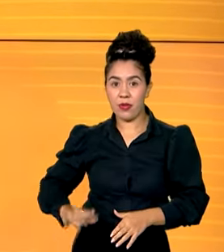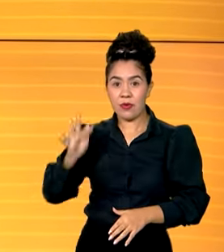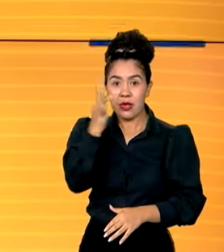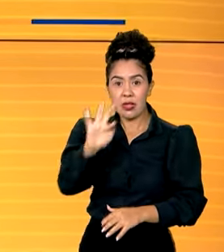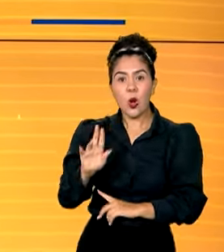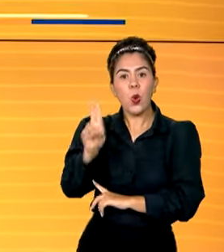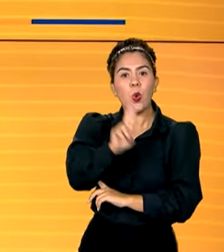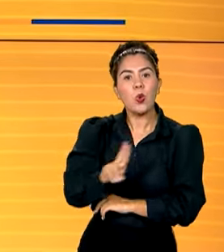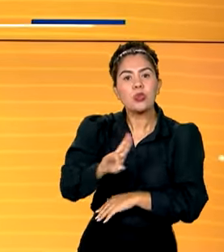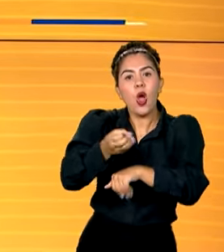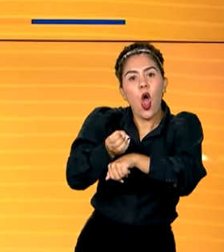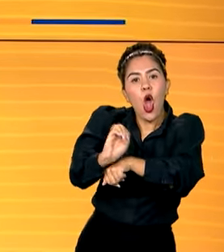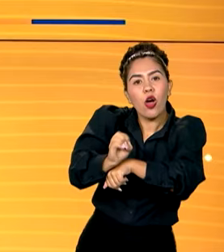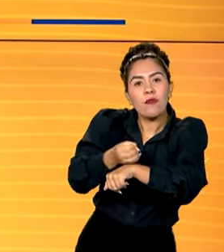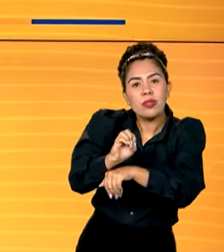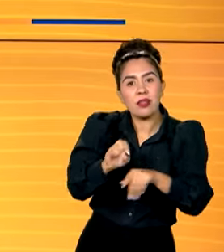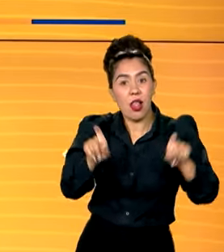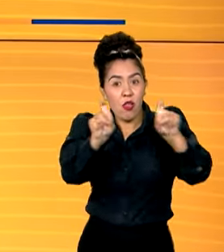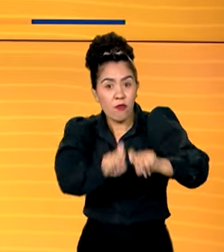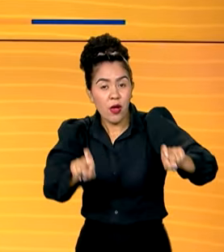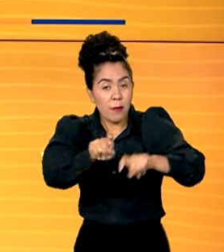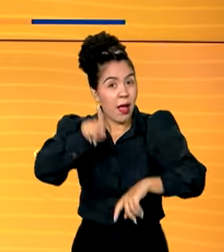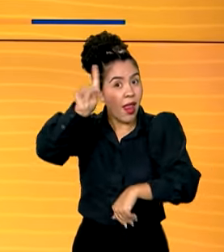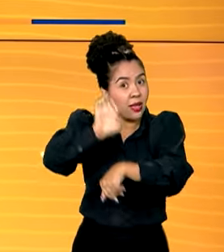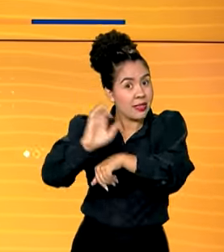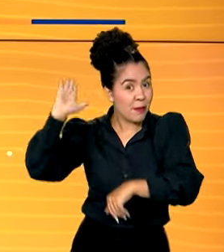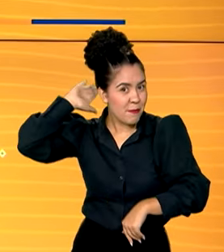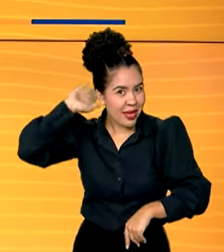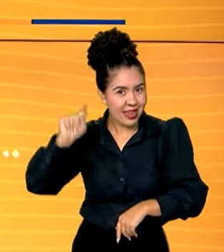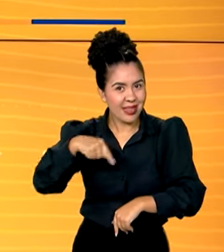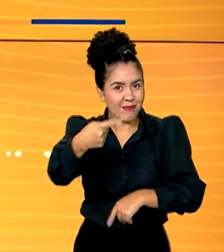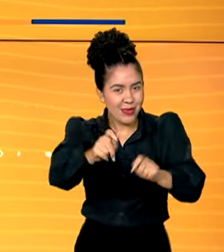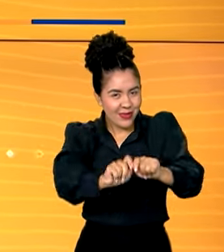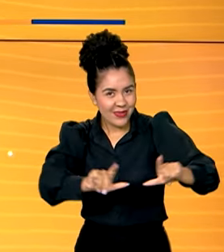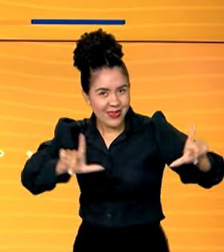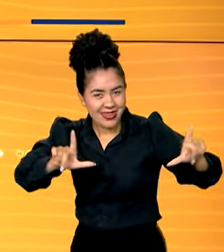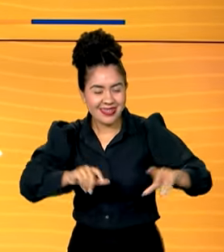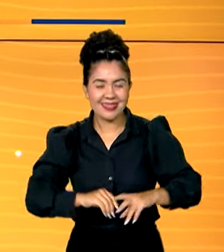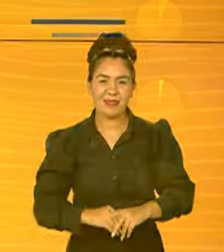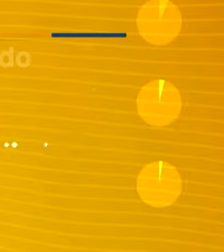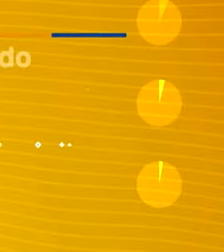são usados em oficinas de informática no Pará. A gente volta já já.